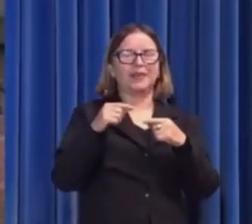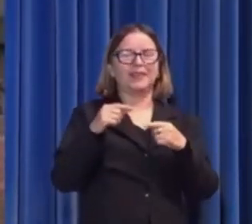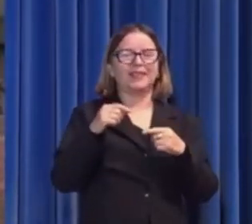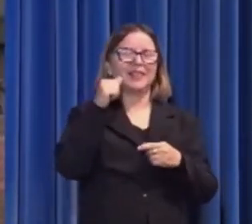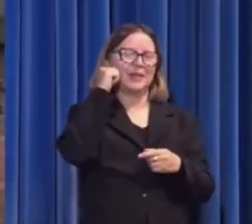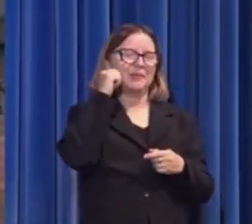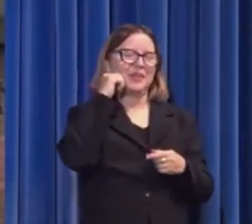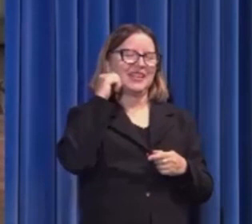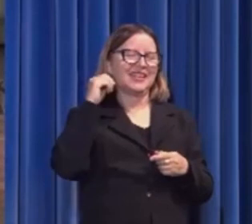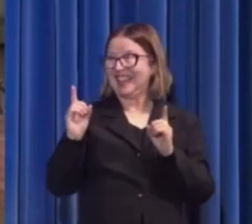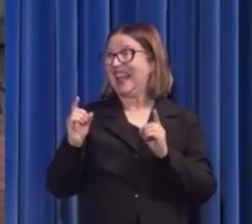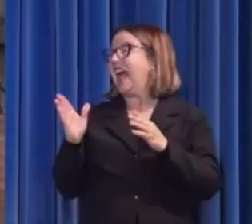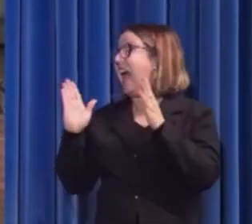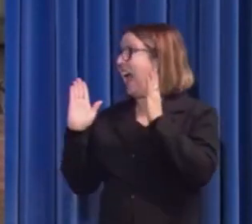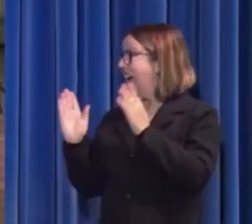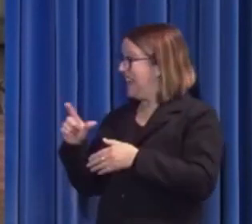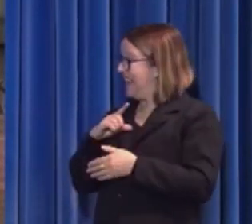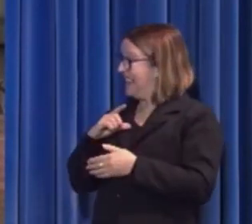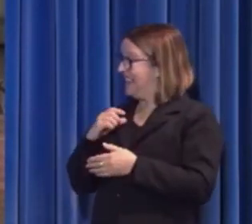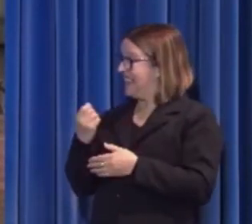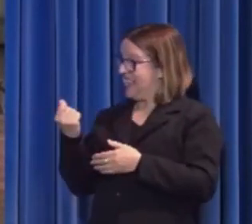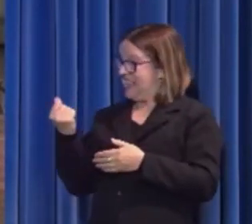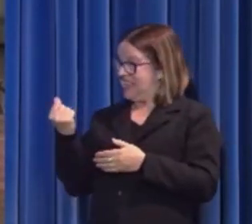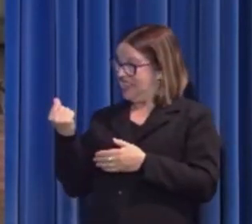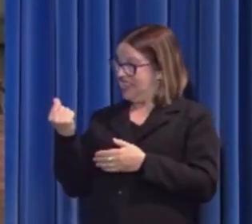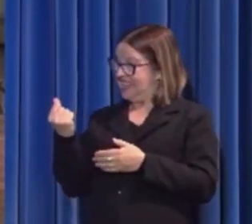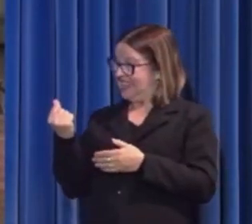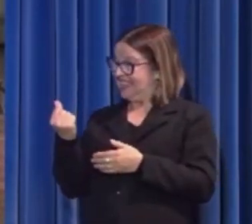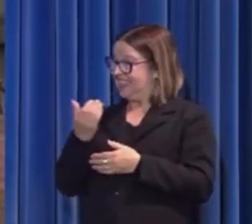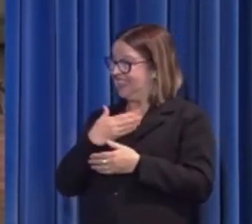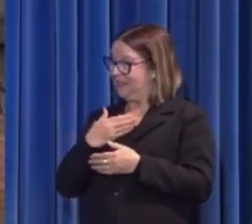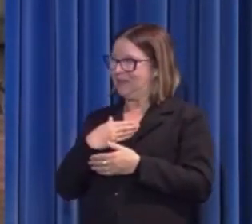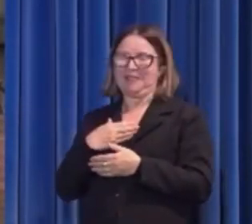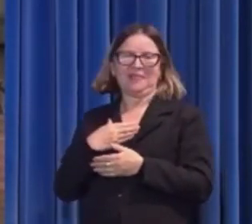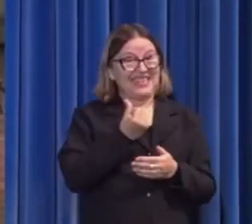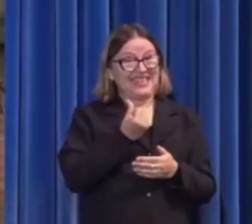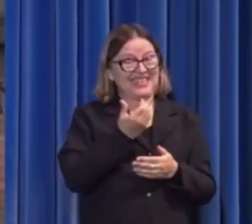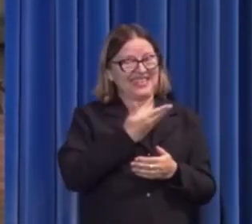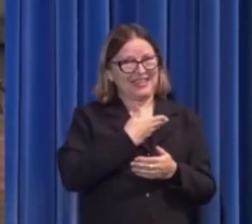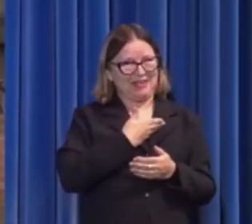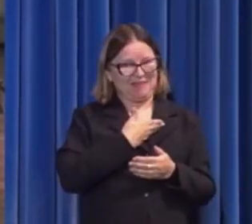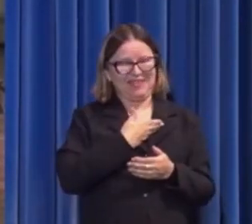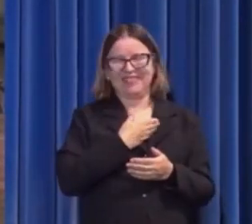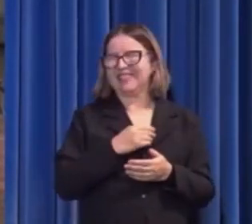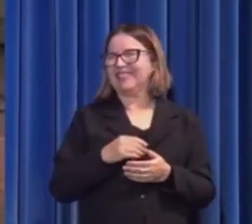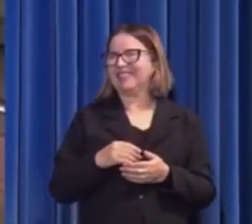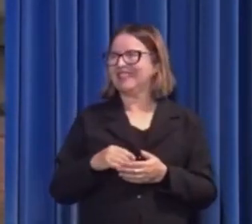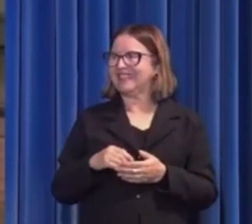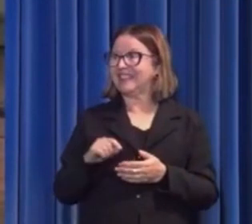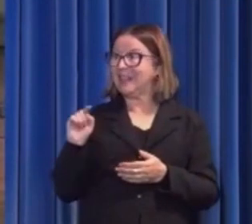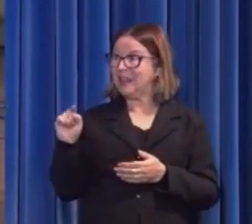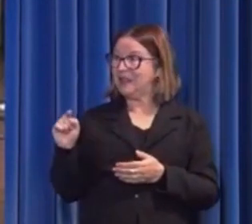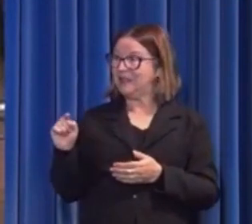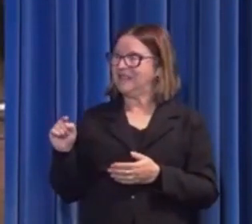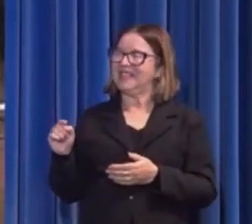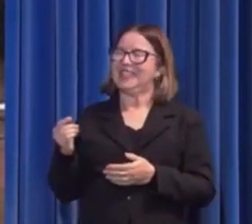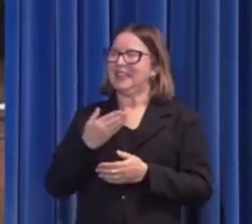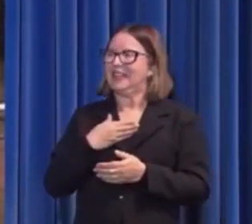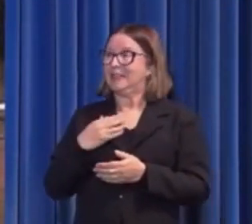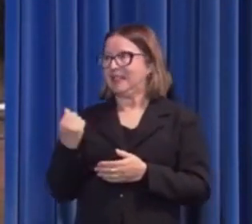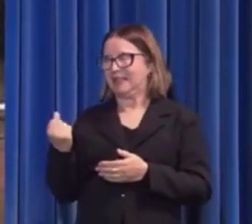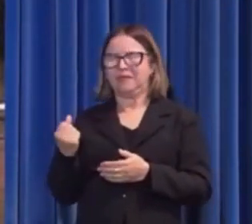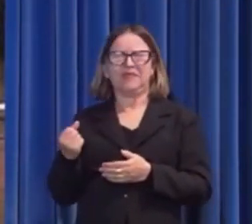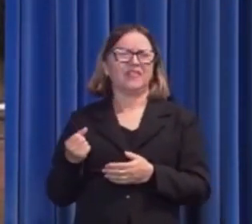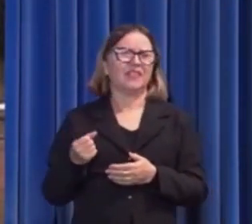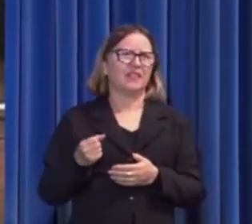tenho seis amigos lá na escola. Ela disse, não é, são seus amigos. Você é amiga de seis. Não fica com essa história, ninguém me cumprimenta na